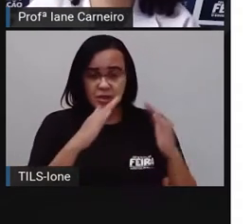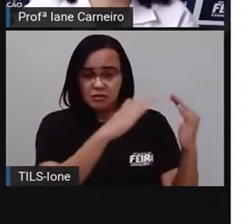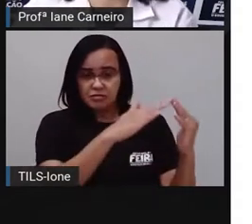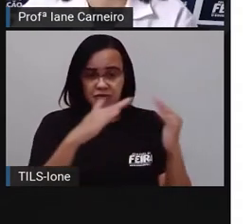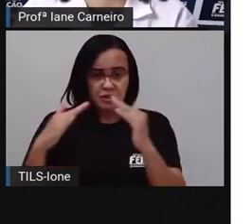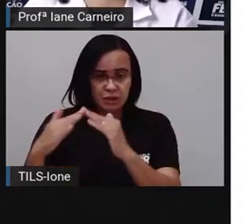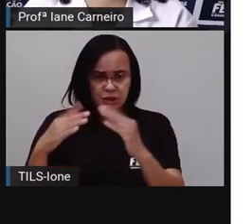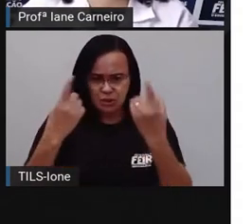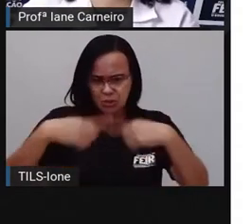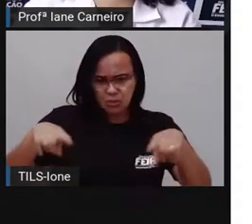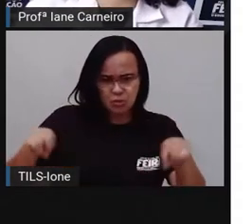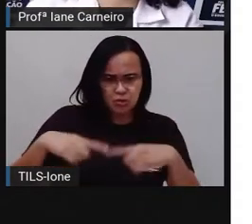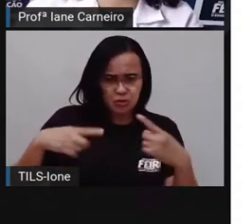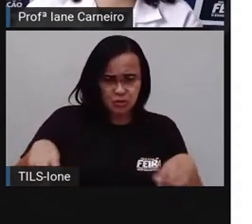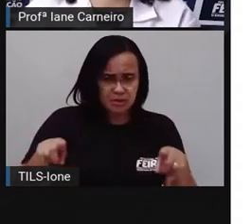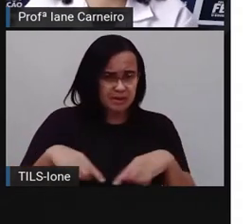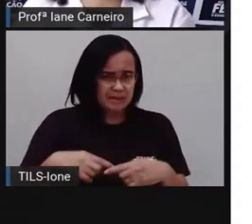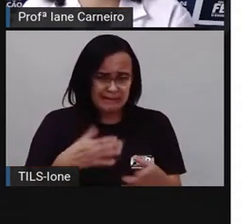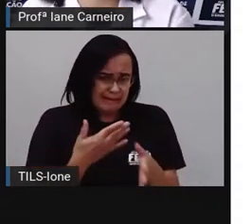gosta.